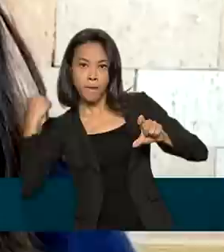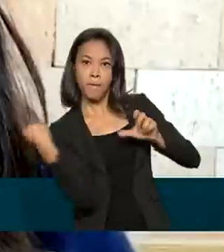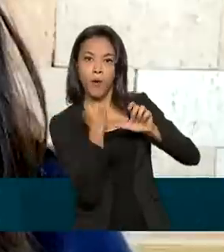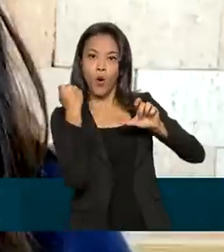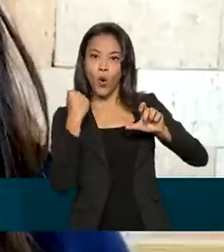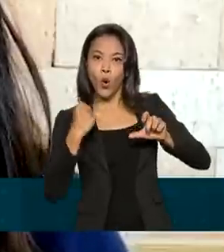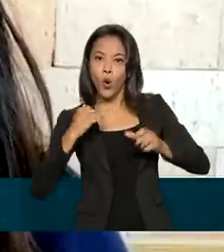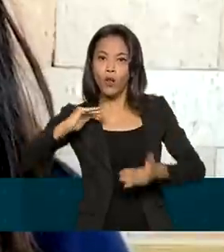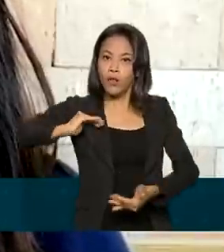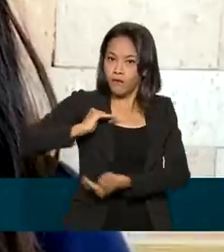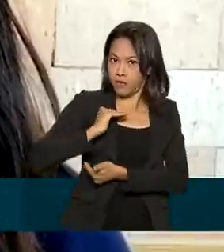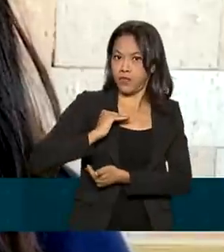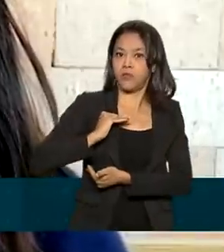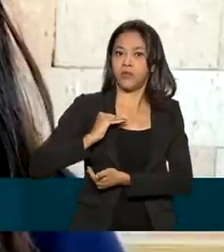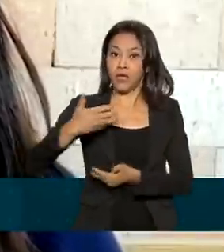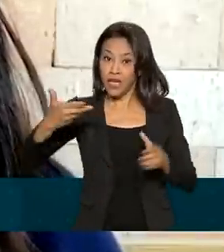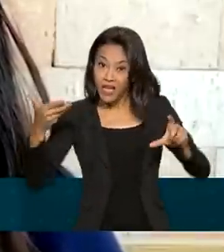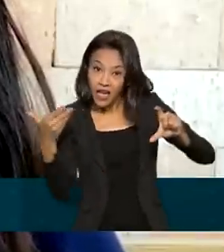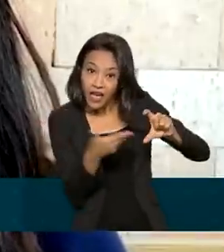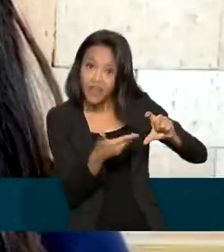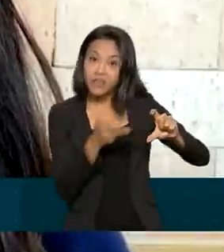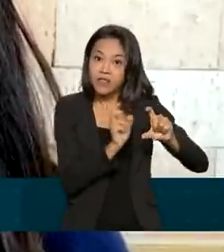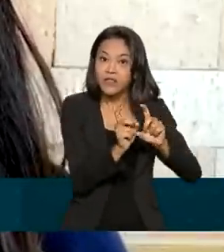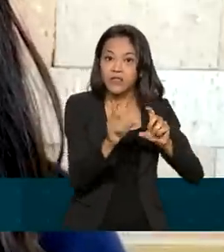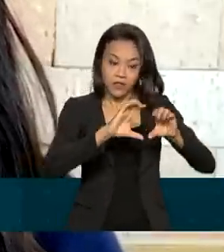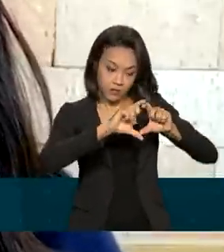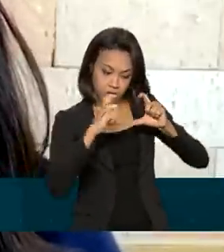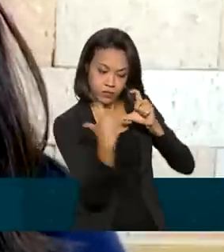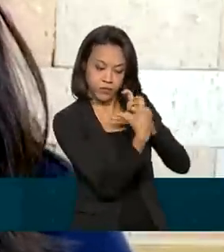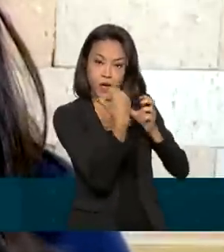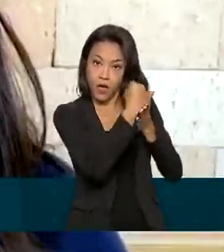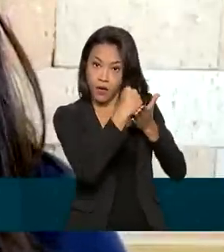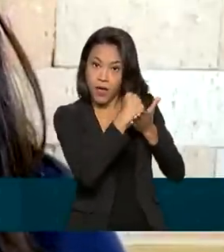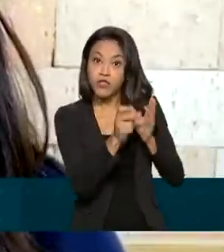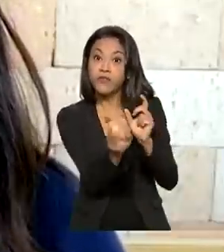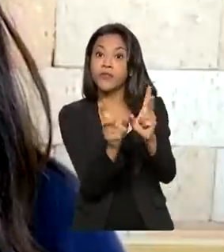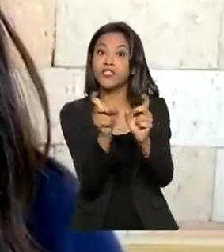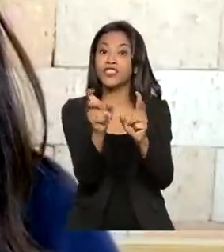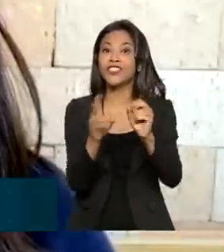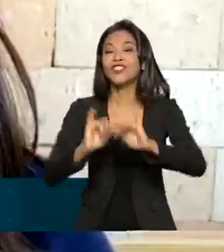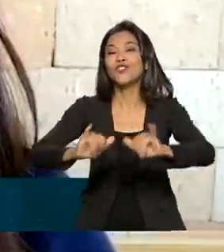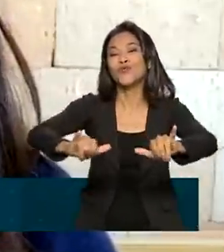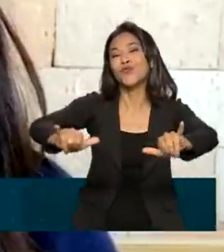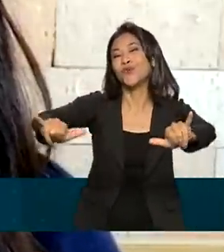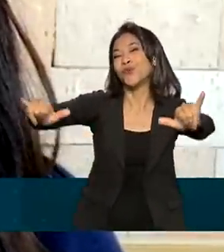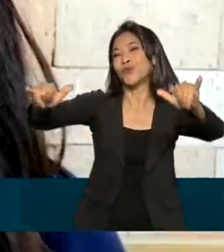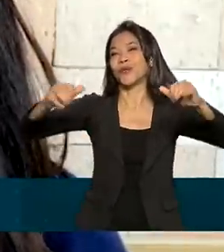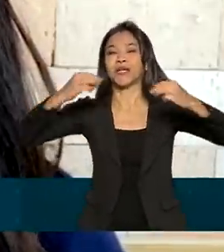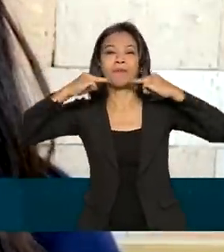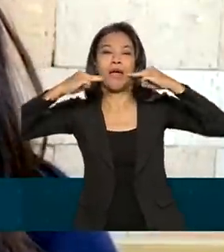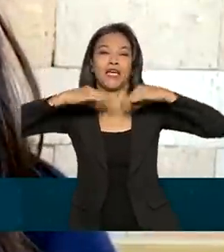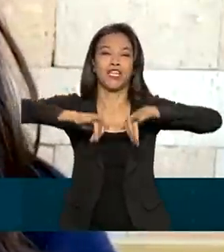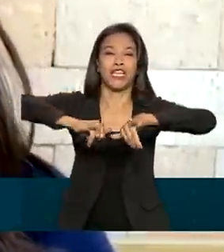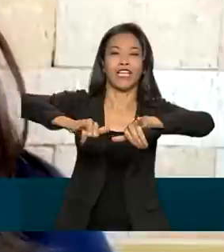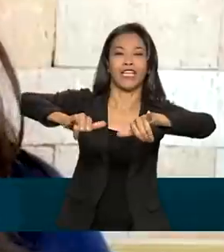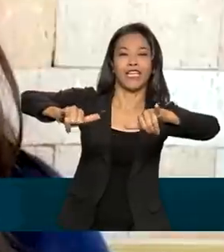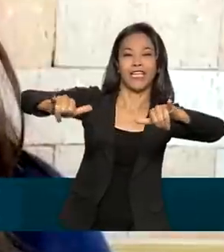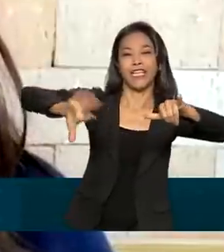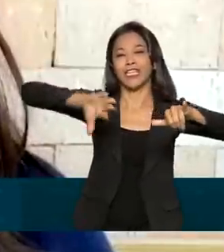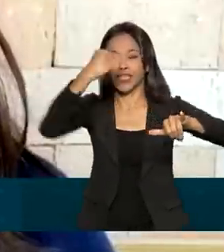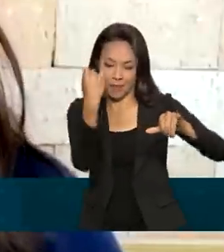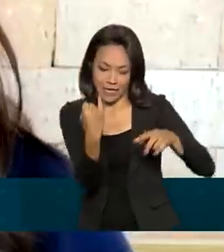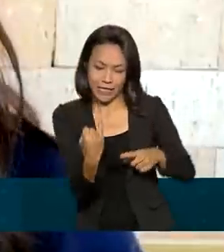Anvisa. Muitas vezes esses produtos são vendidos, comercializados e tem propaganda que fazem essas promessas relacionadas a